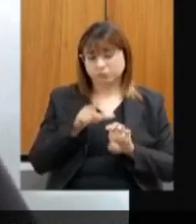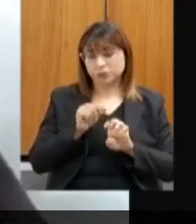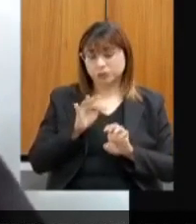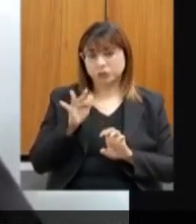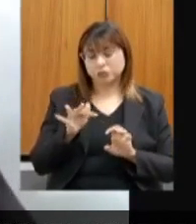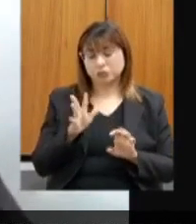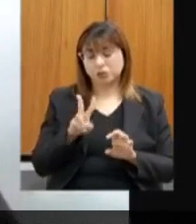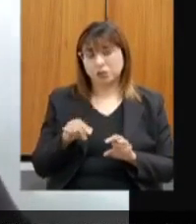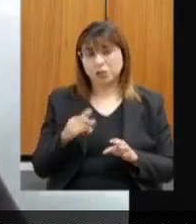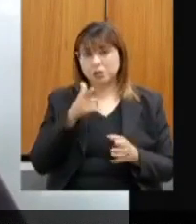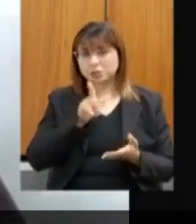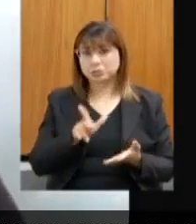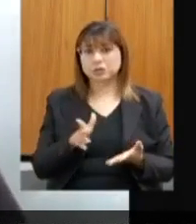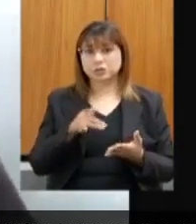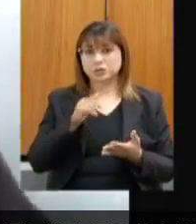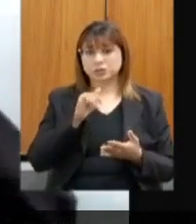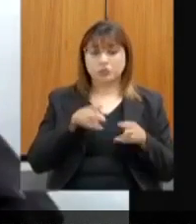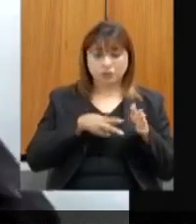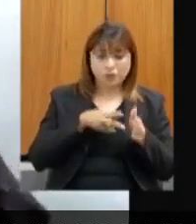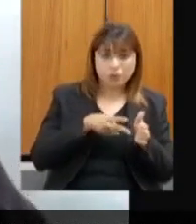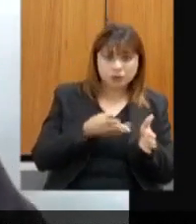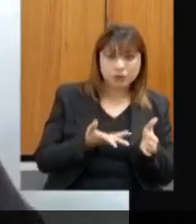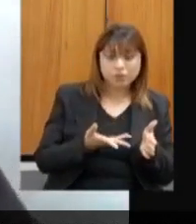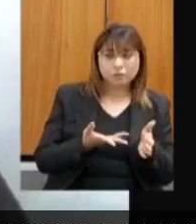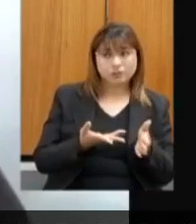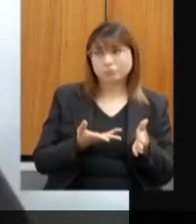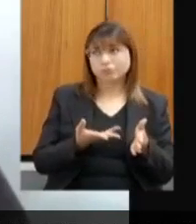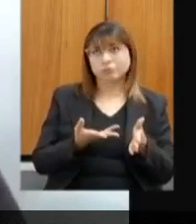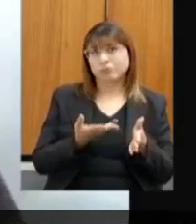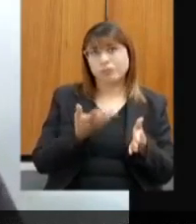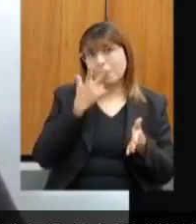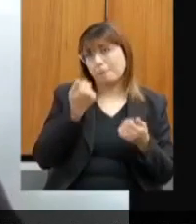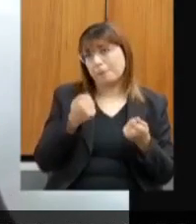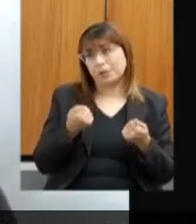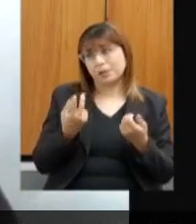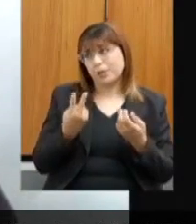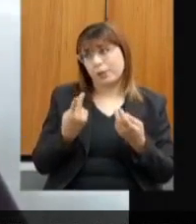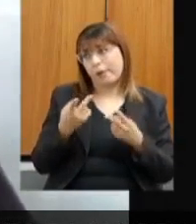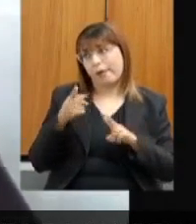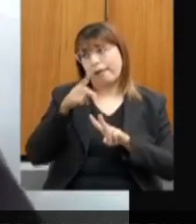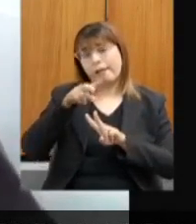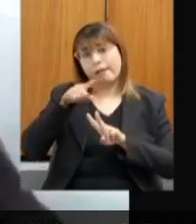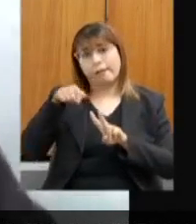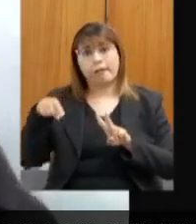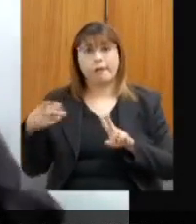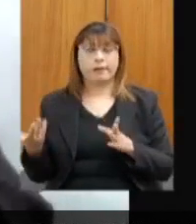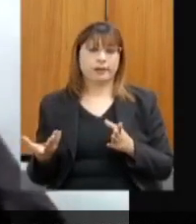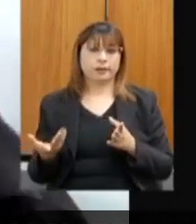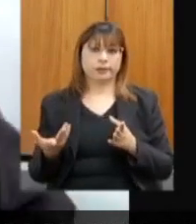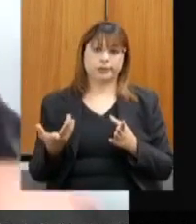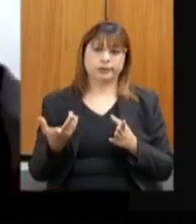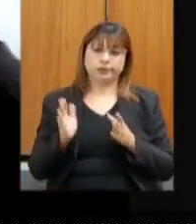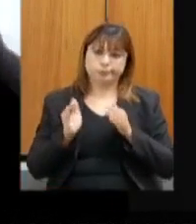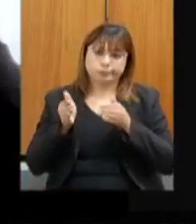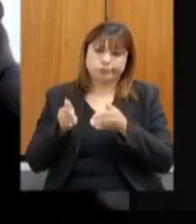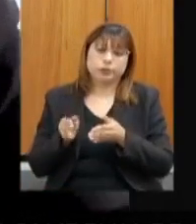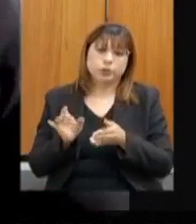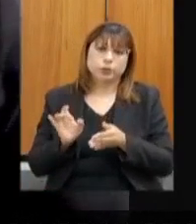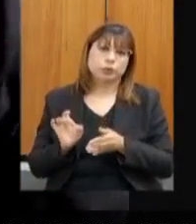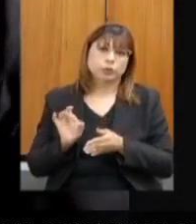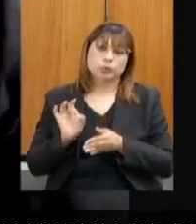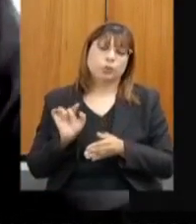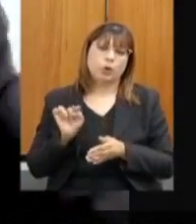Se for uma ferrovia, não pode ser como a Vale faz, ou fez, de monopolizar a